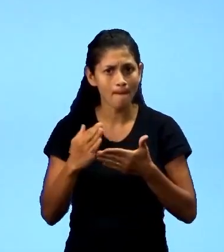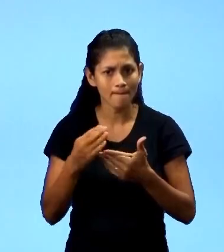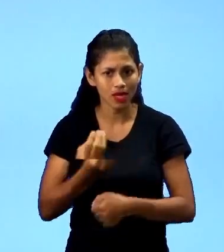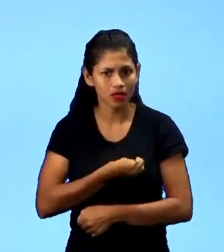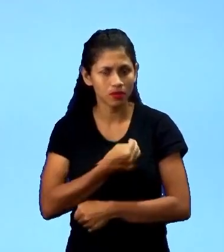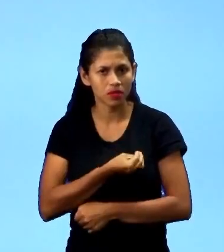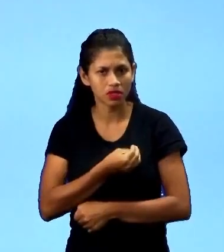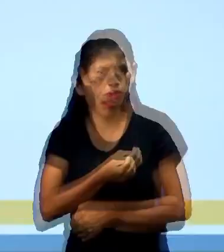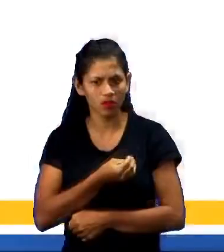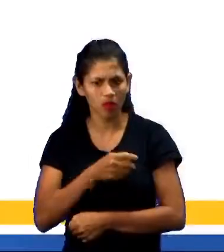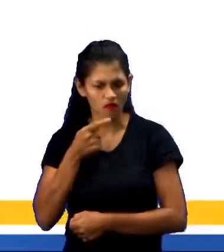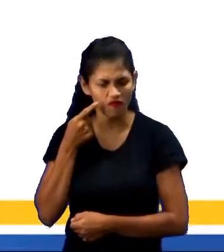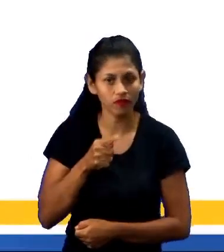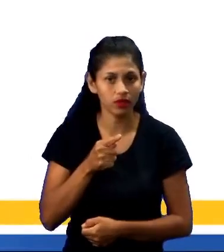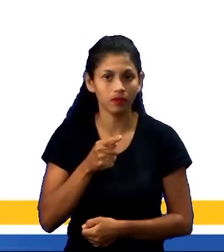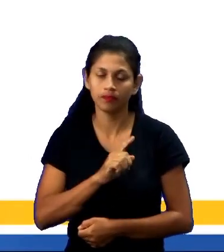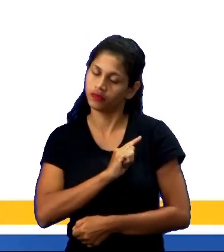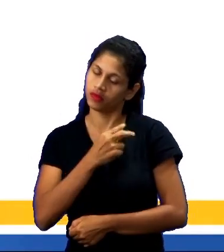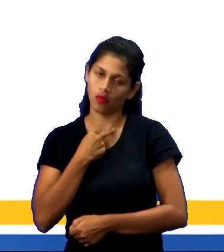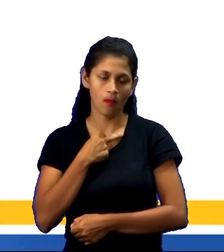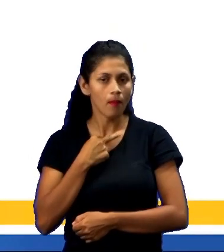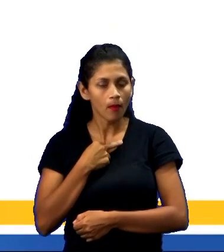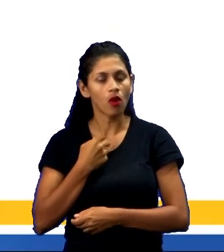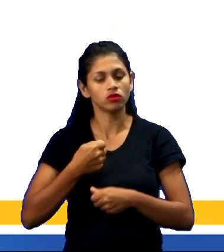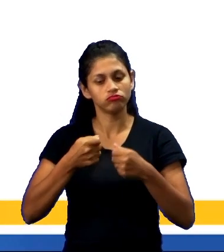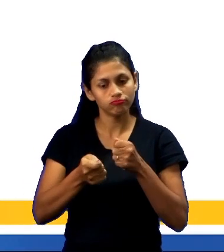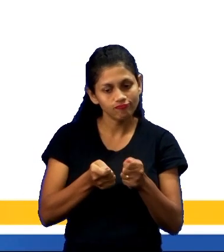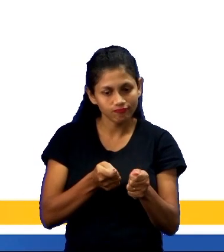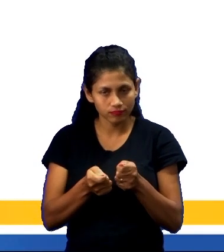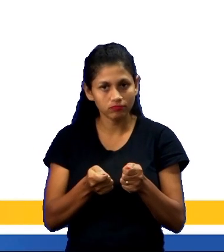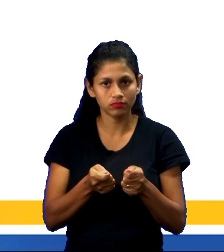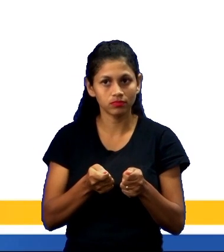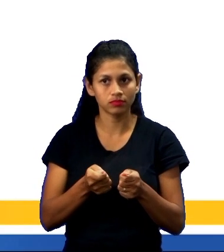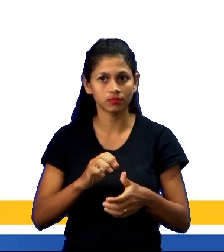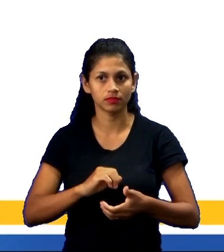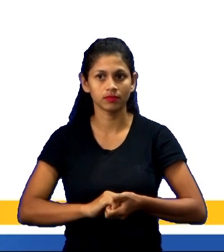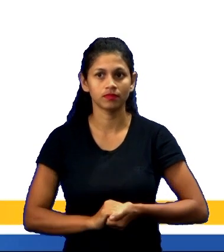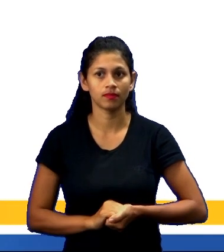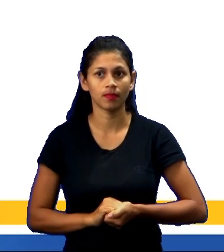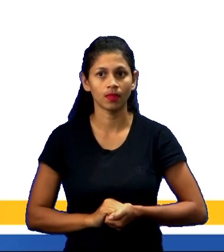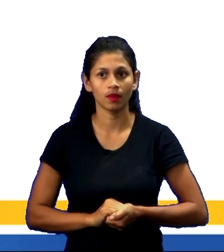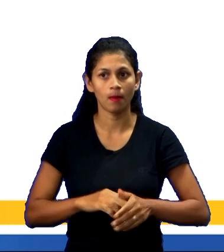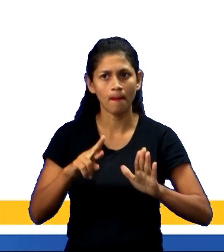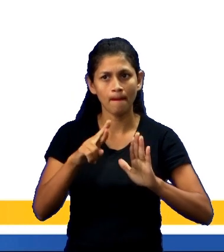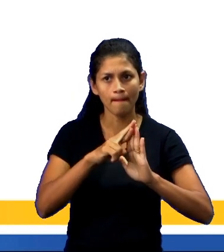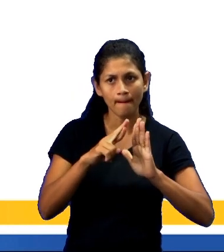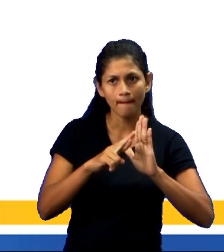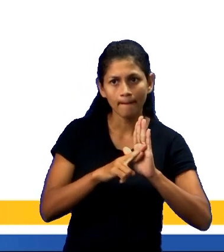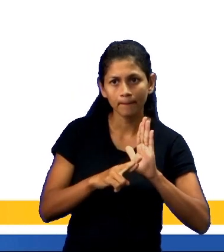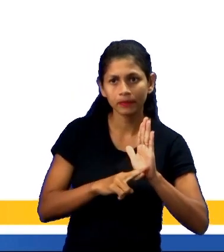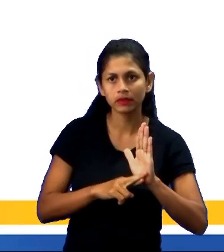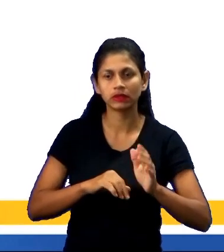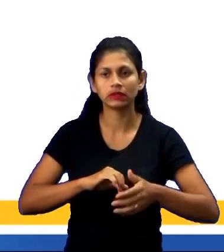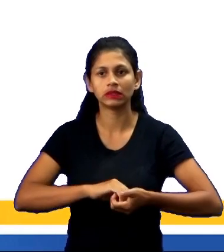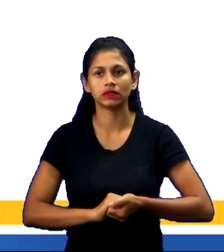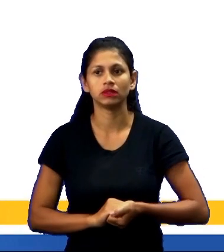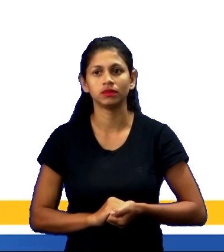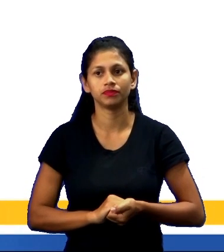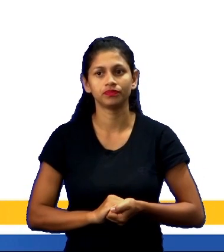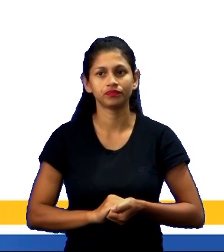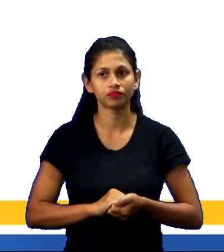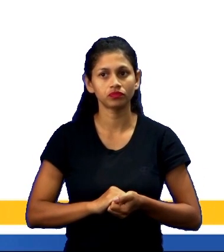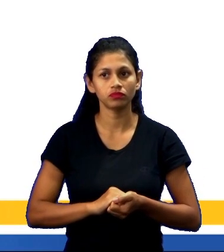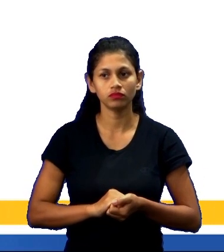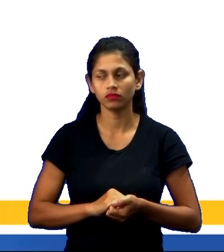pelos segmentos das regras, tranquilo? Aqui a gente tem irregularidades e penalidades, que uma das principais vantagens de